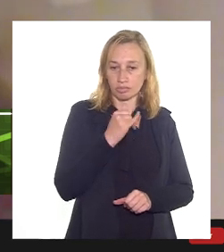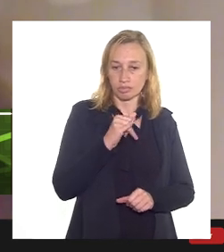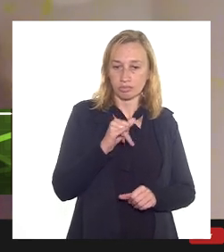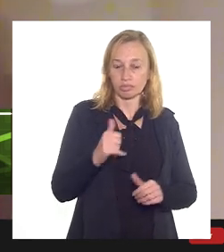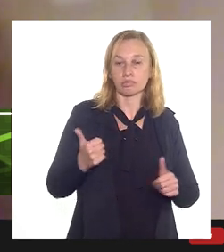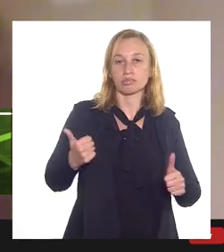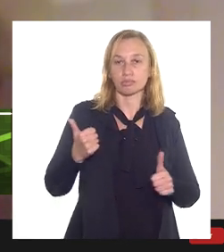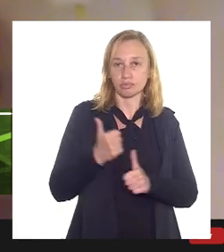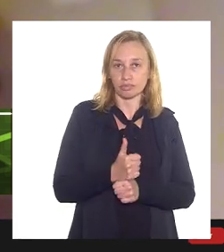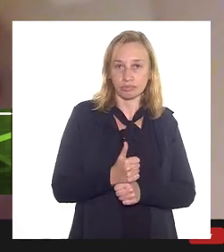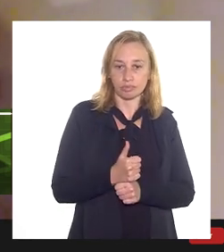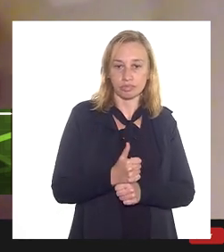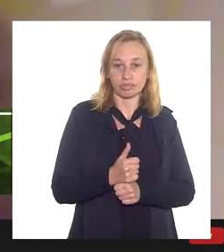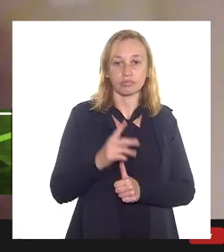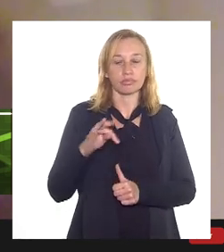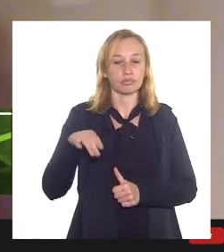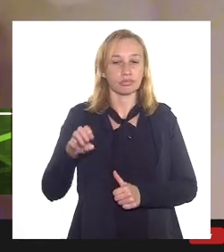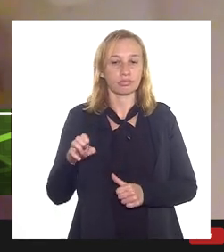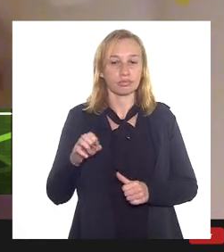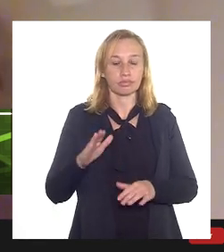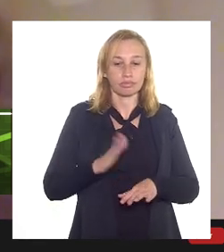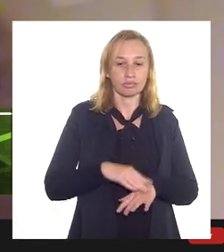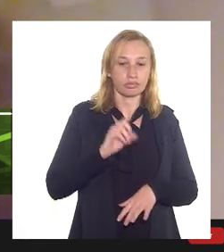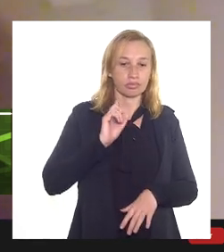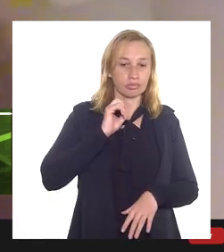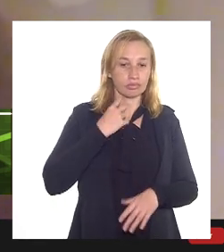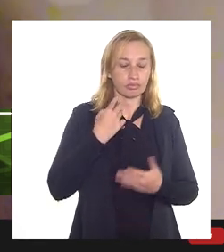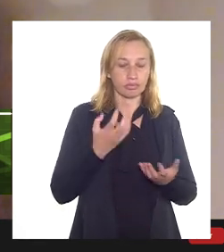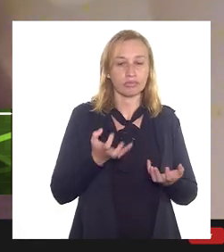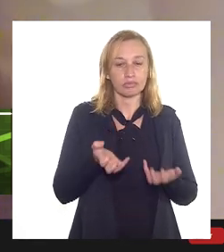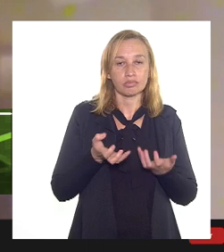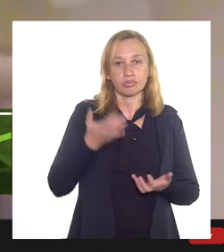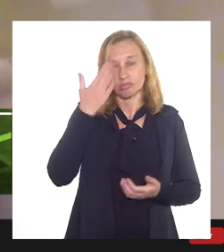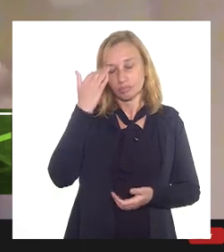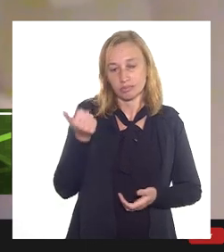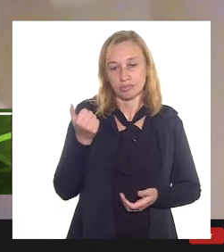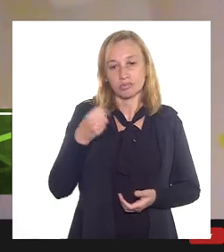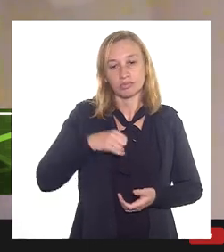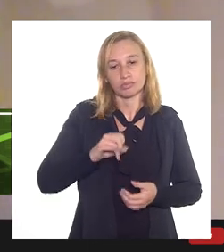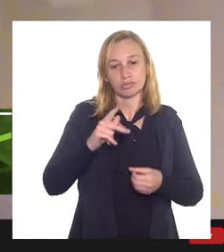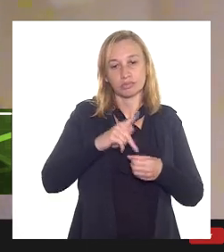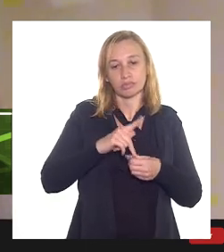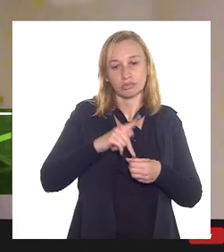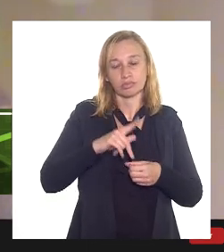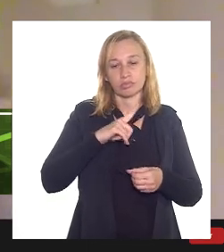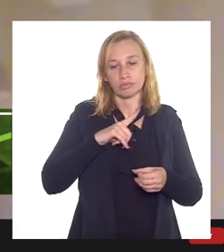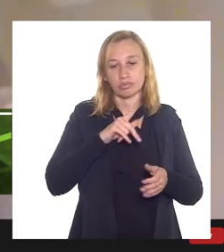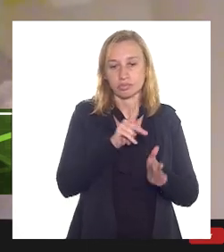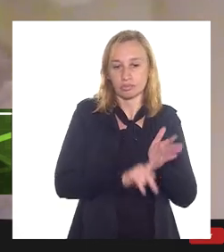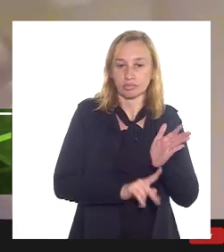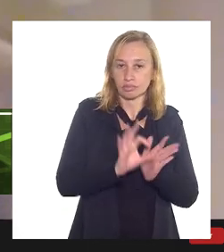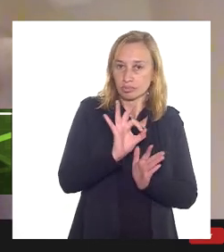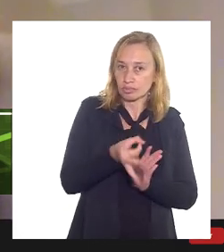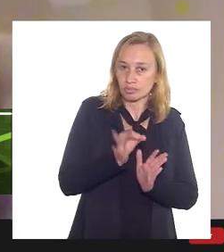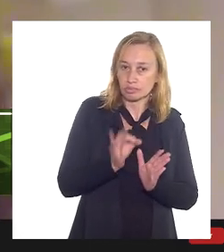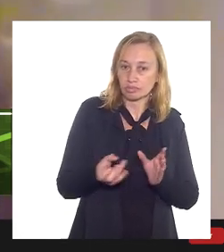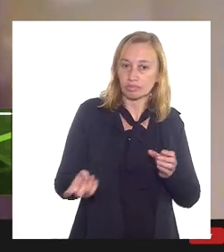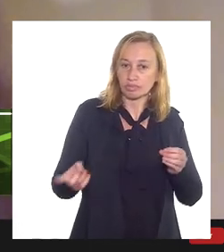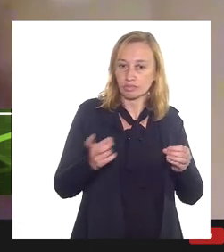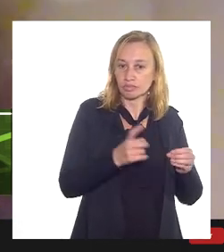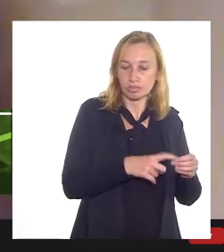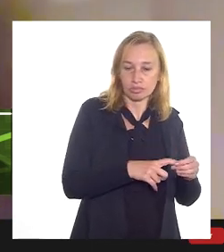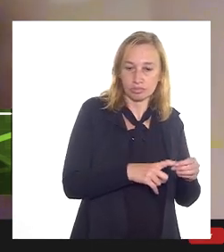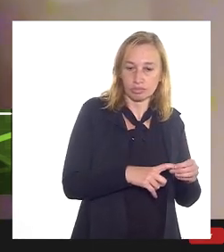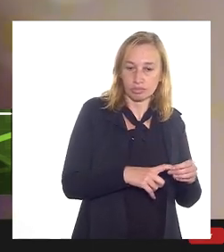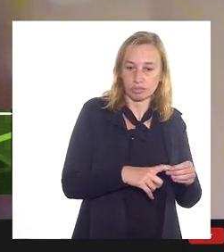substituir as fontes mais poluentes. E aí, eu queria saber se a Petrobras tem projetos específicos voltados para